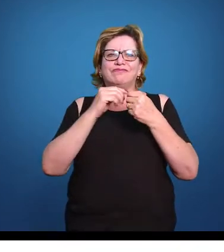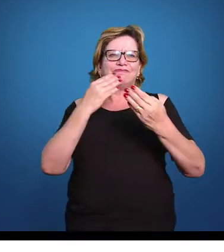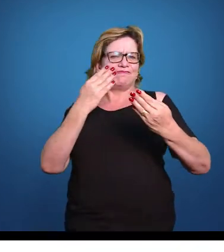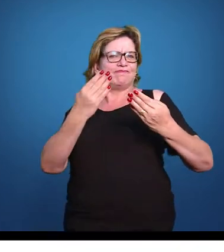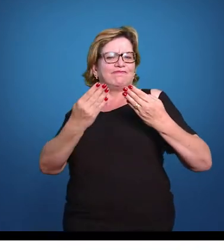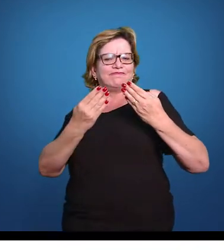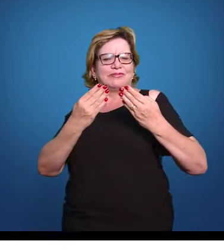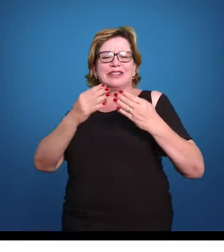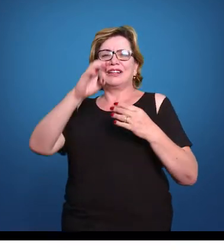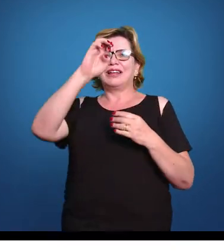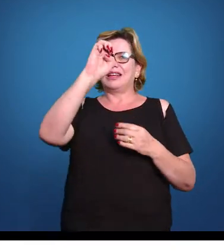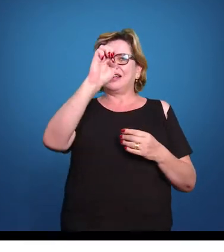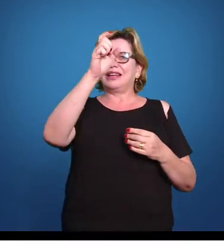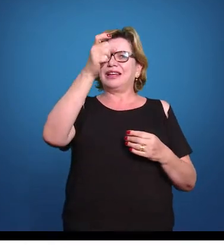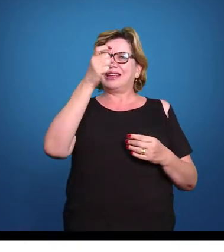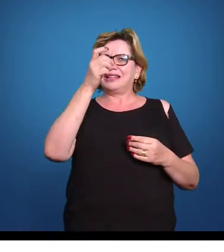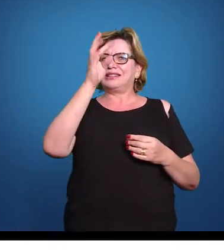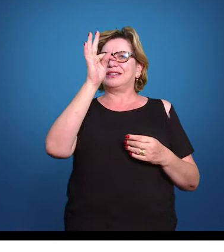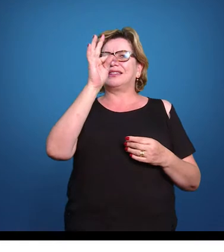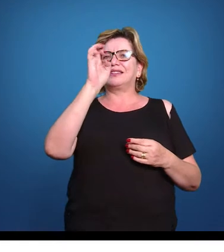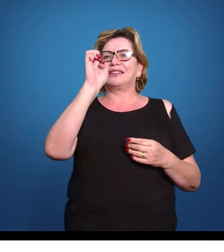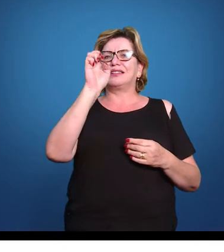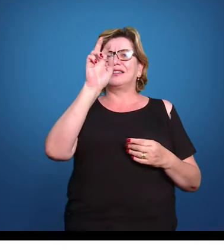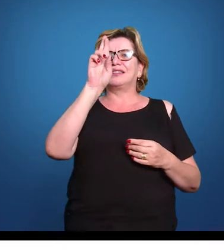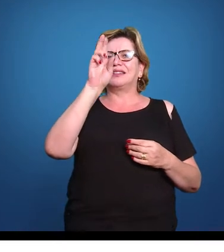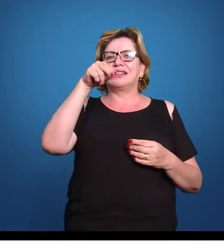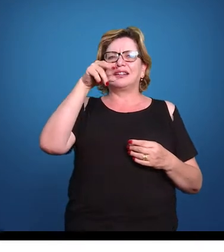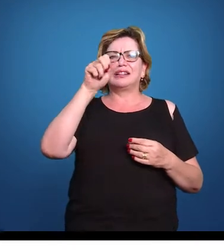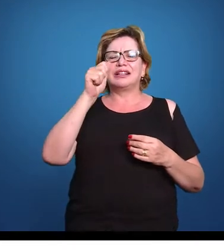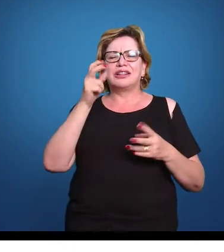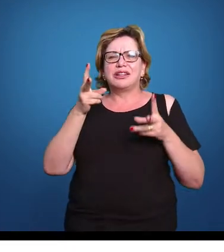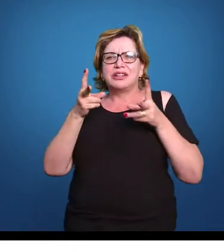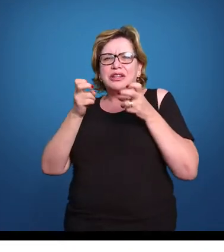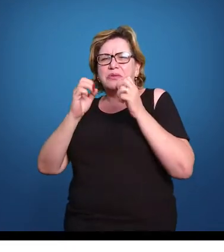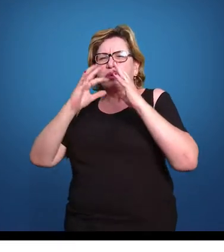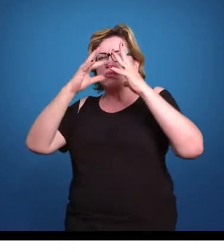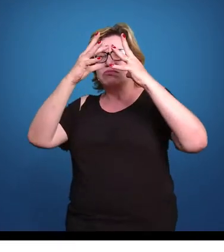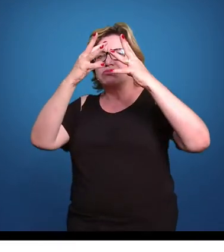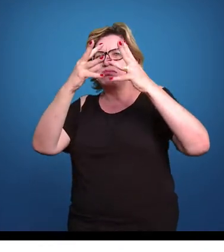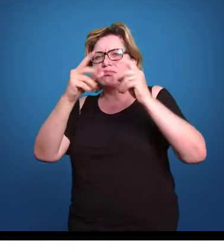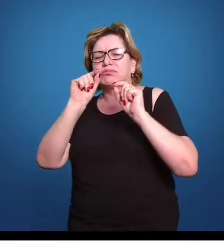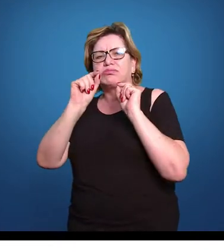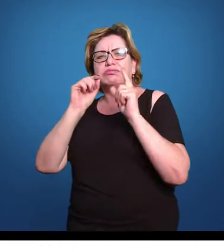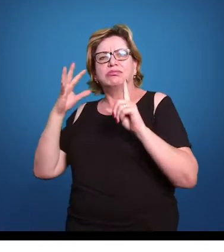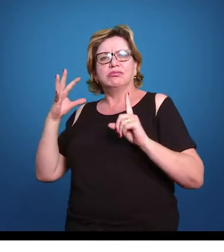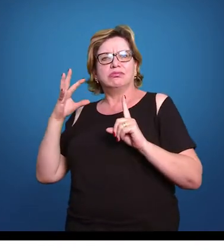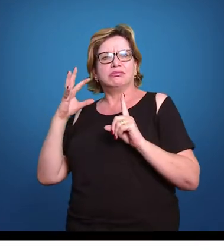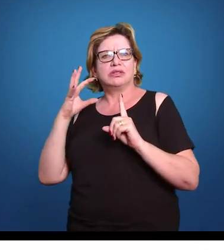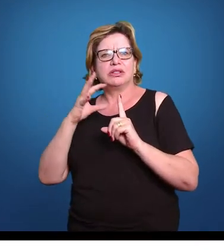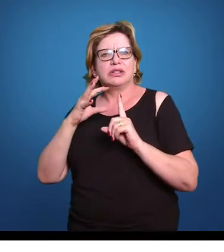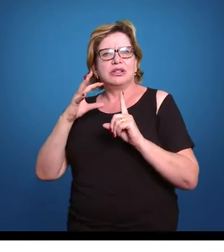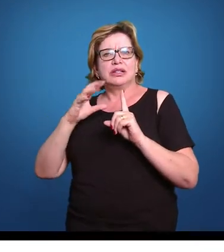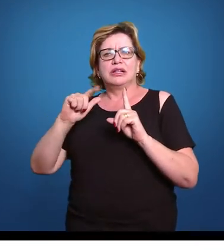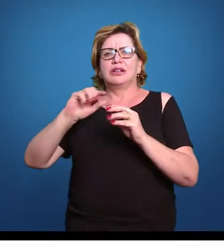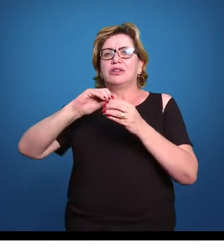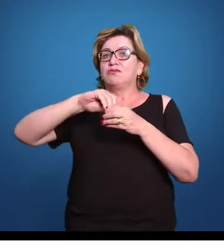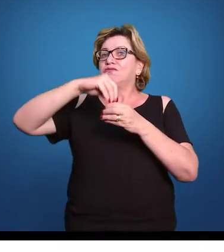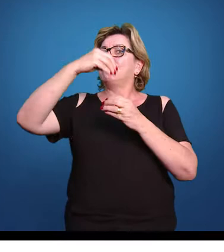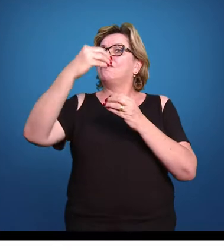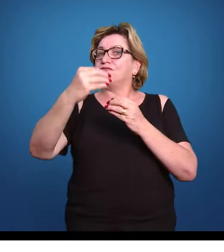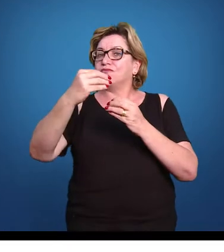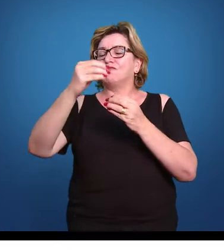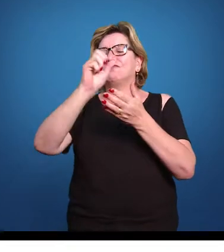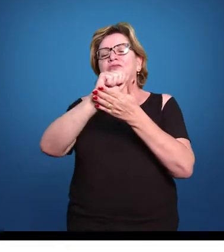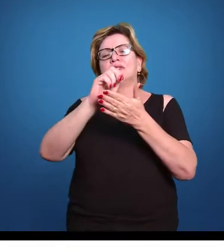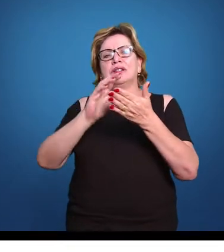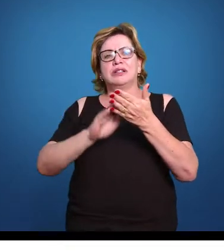análise externa. O que seria uma análise externa? Todos os fatores que venham a influenciar externamente aquela atividade